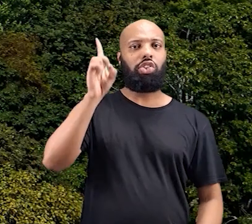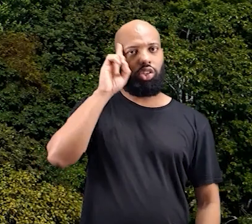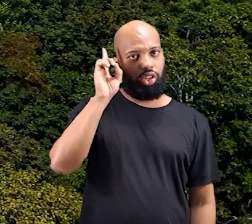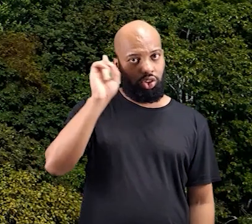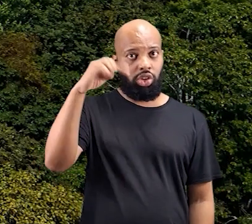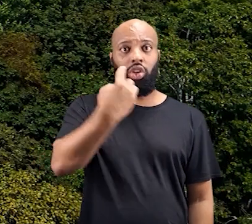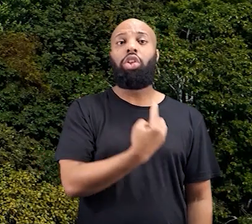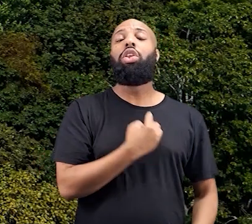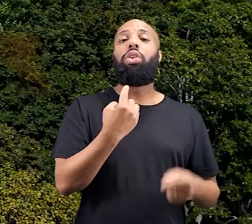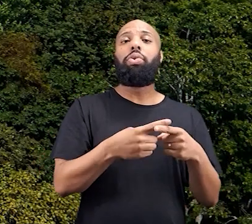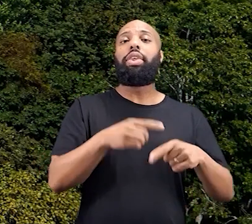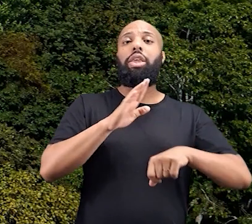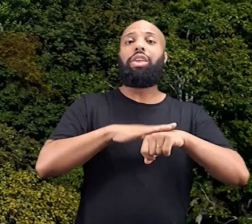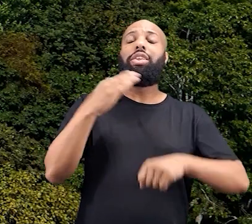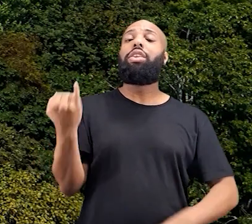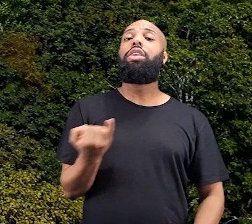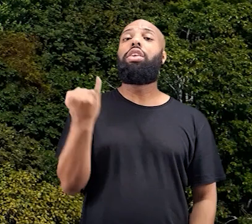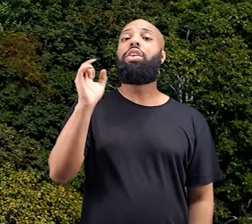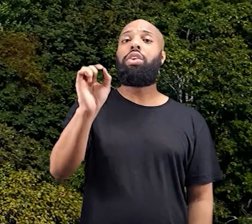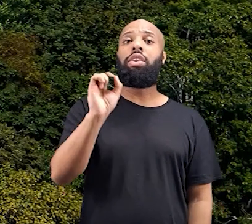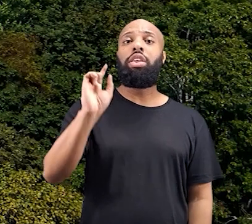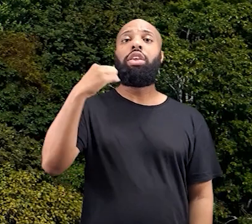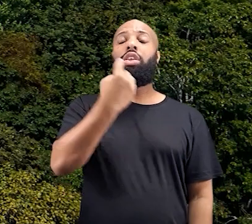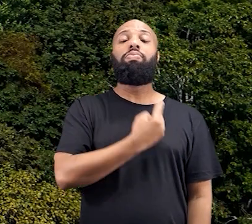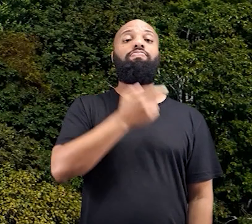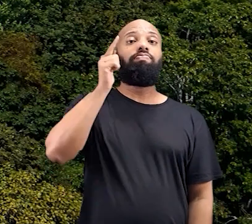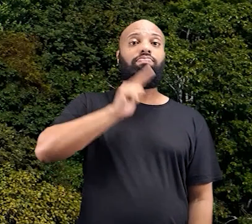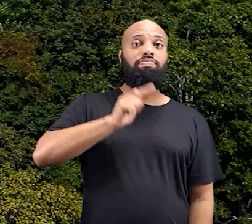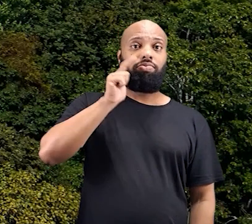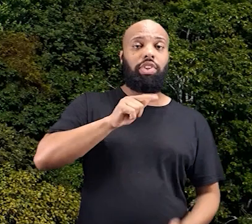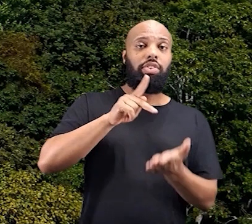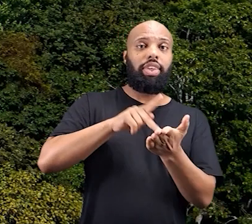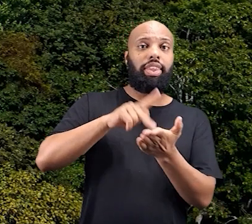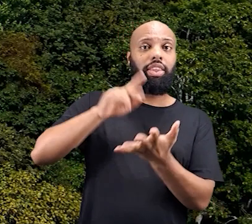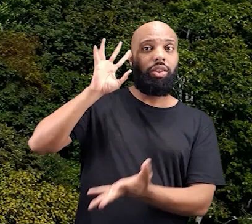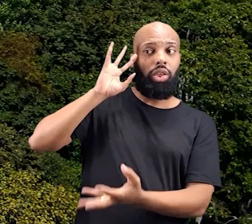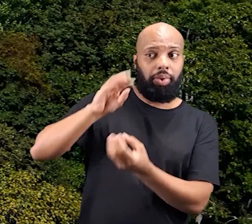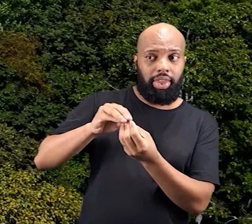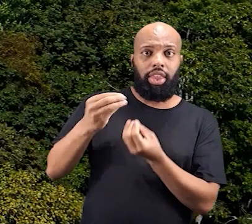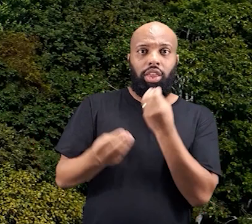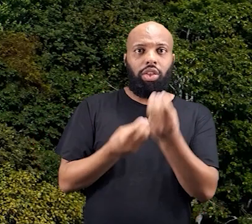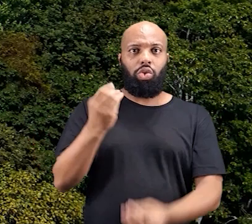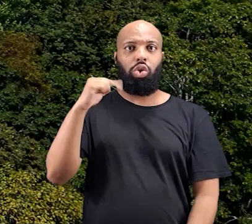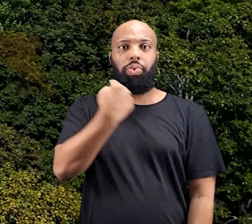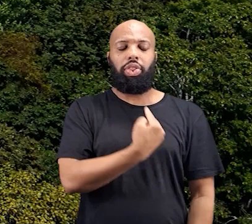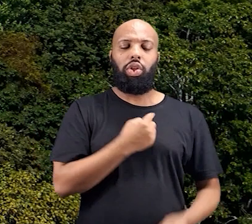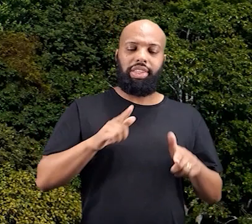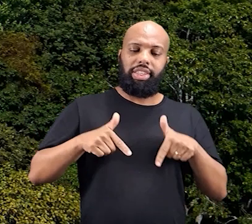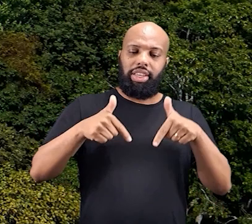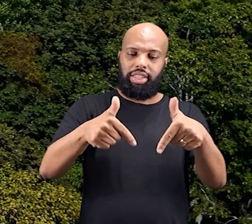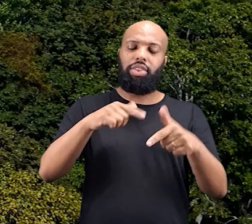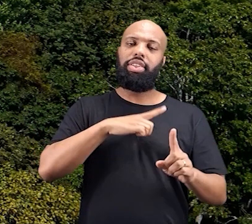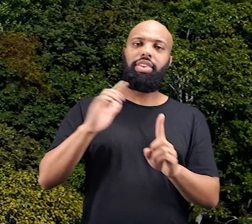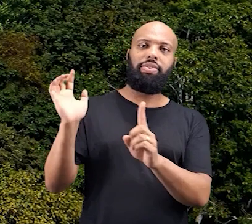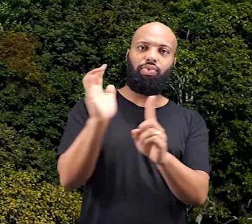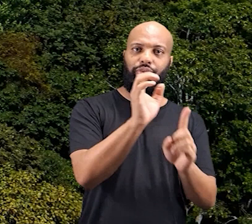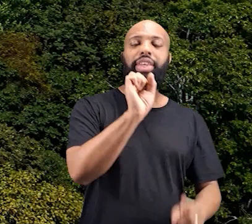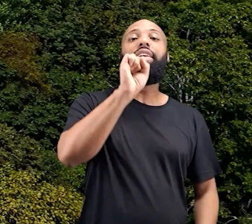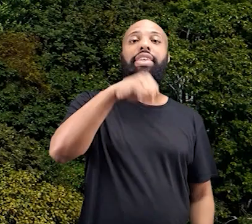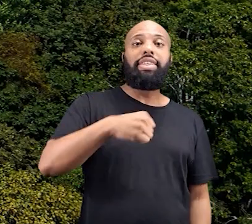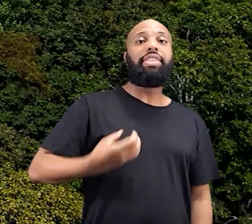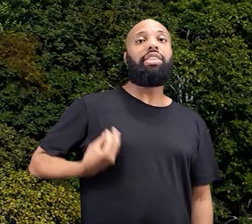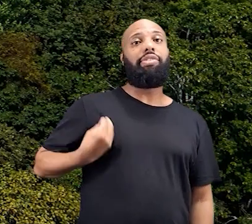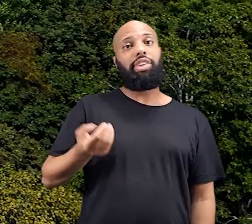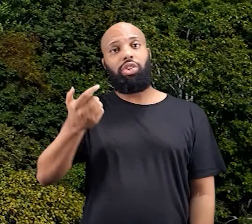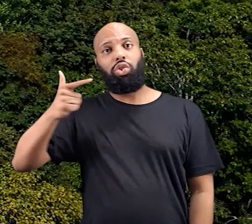dia a dia, porque o mais importante de tudo é que a gente possa entender como as nossas ações impactam, sim, na vida de